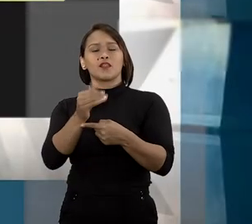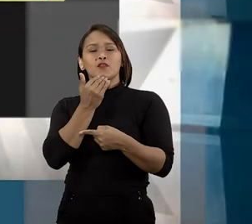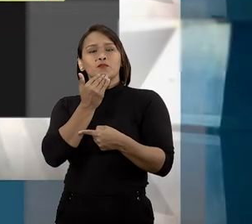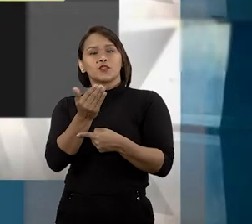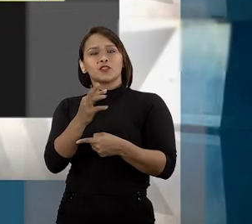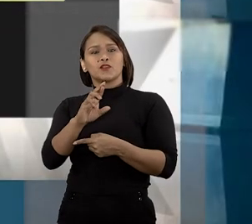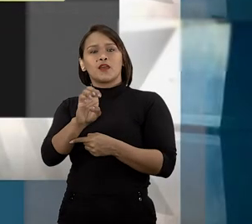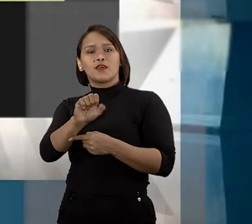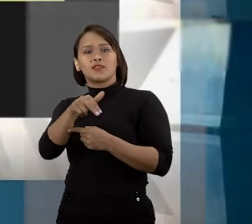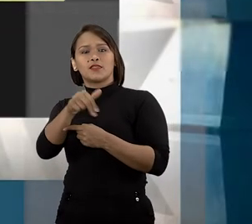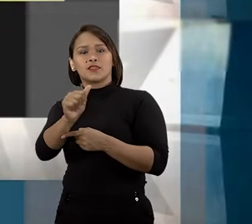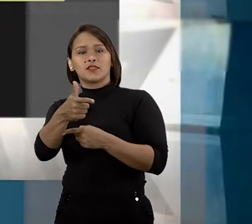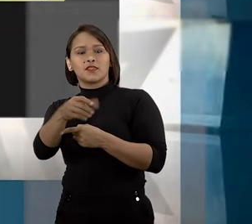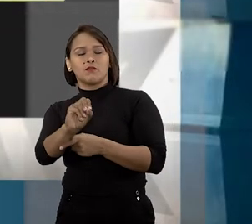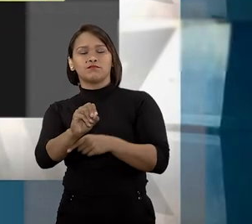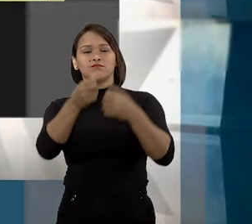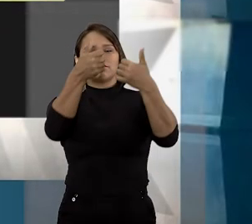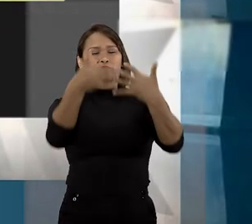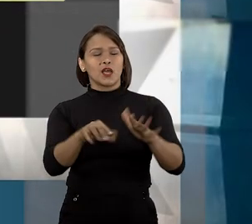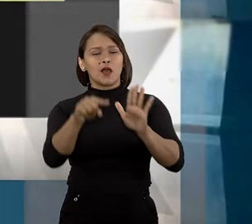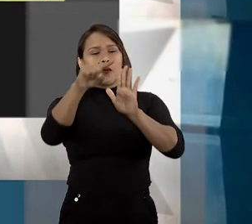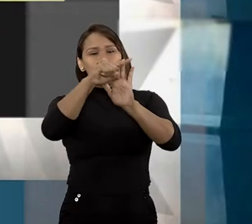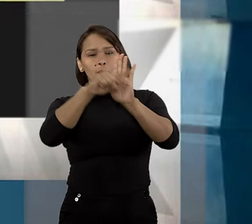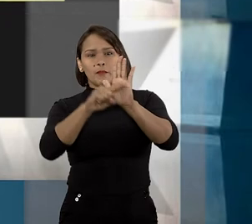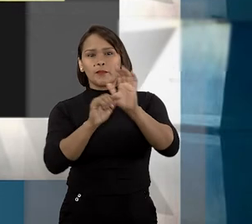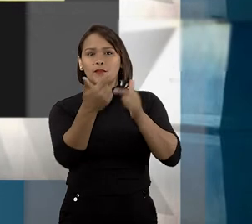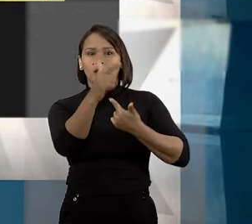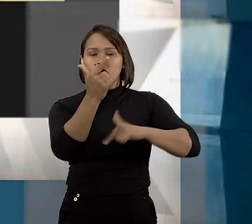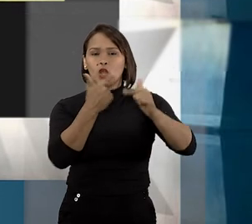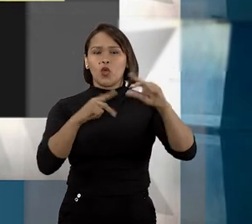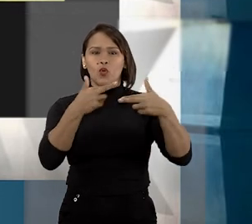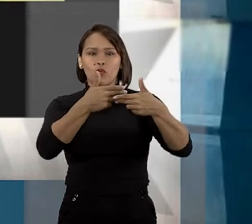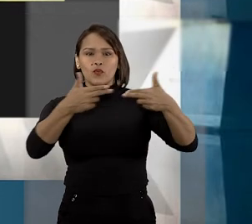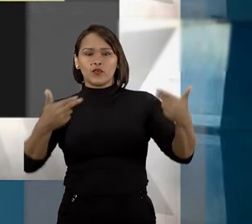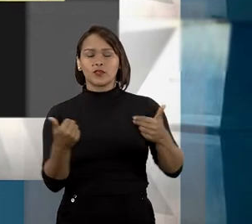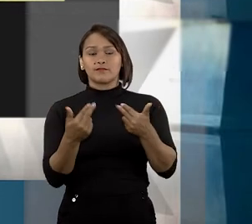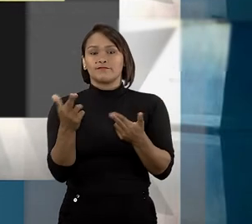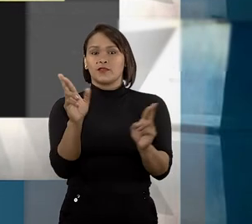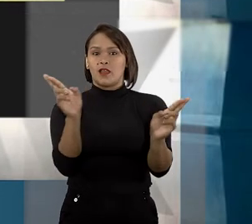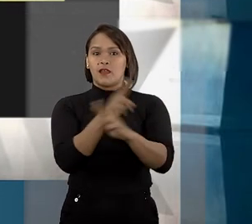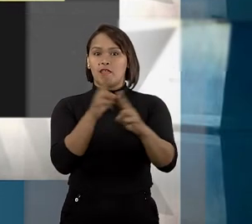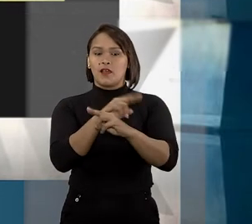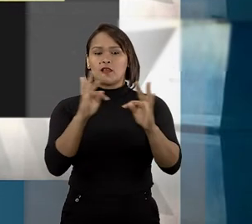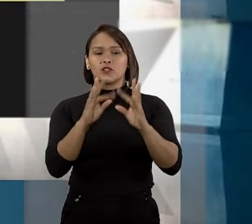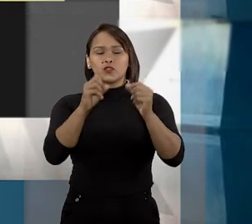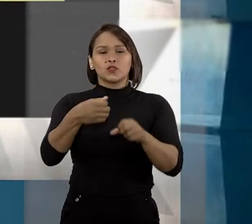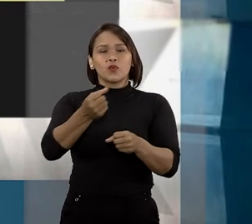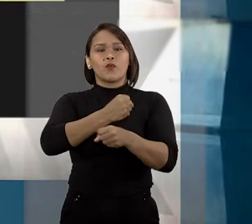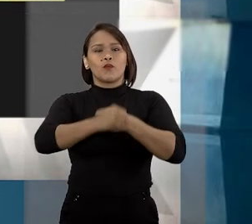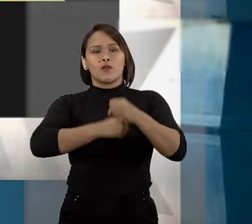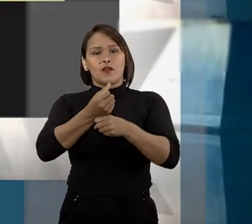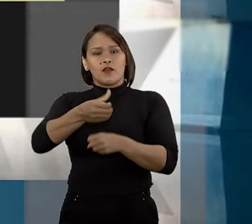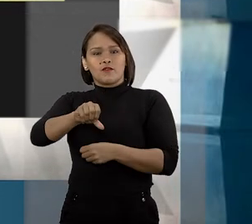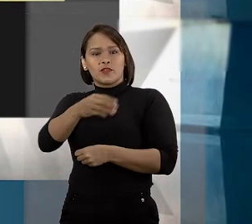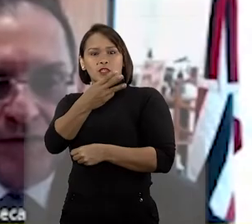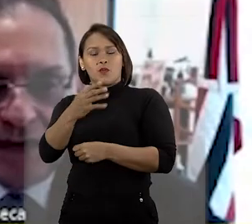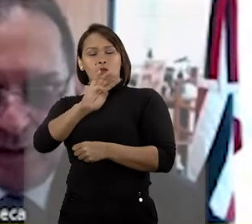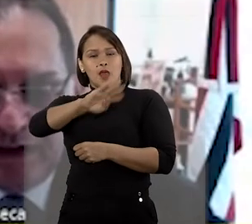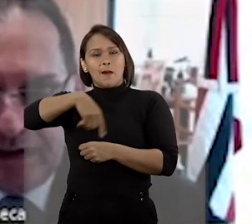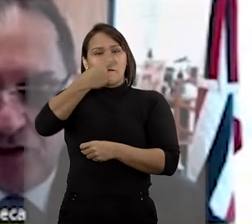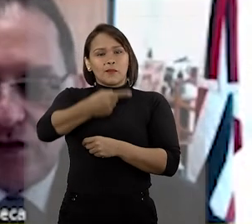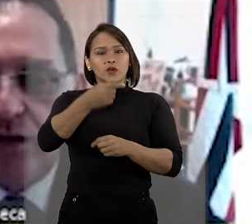relator do pedido, ministro Reinaldo Soares da Fonseca, apontou, entre outras coisas, que em relação aos episódios de 94,